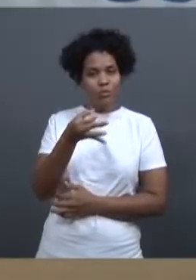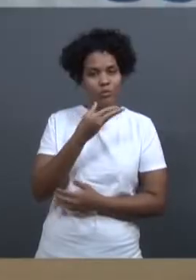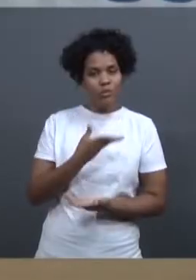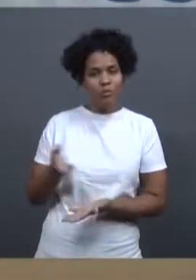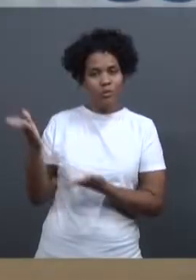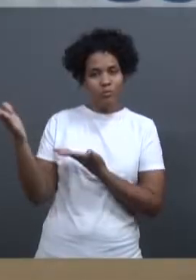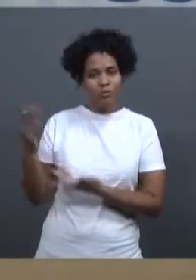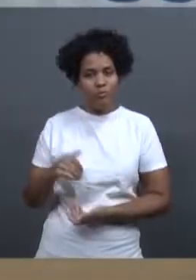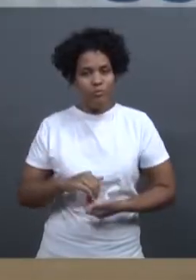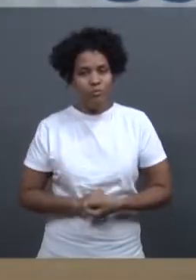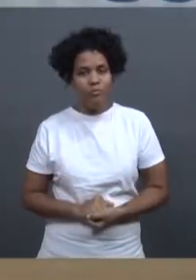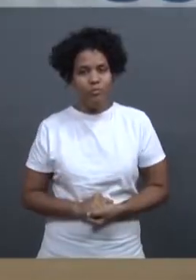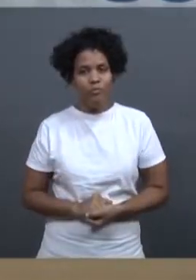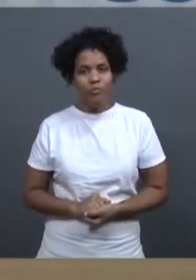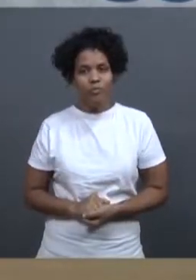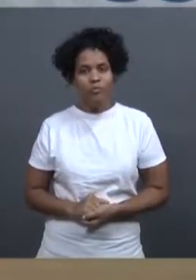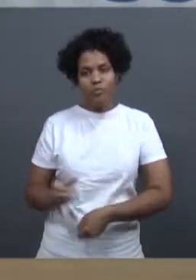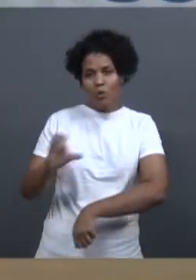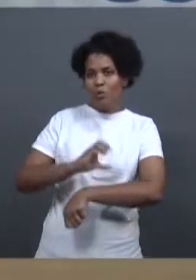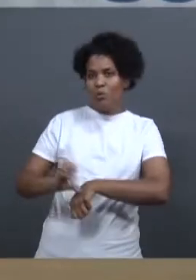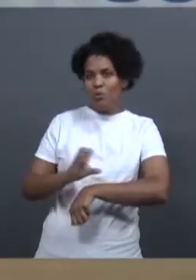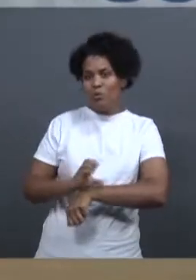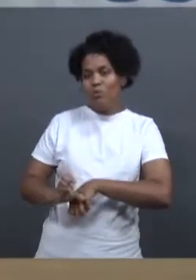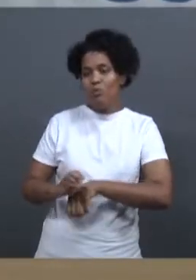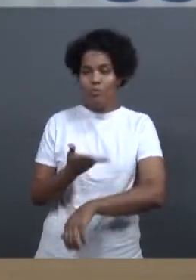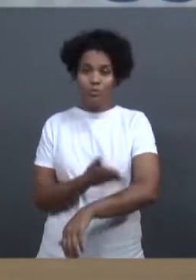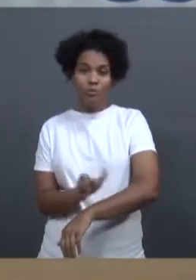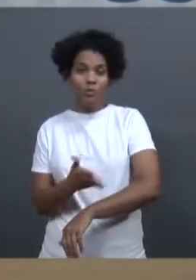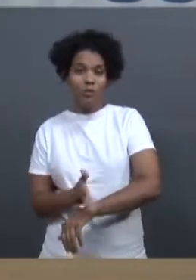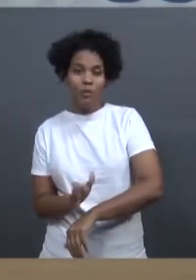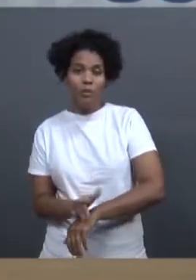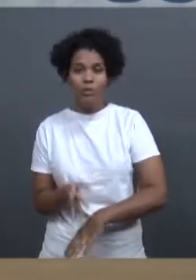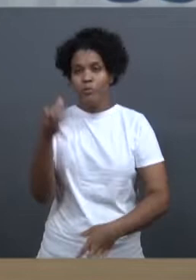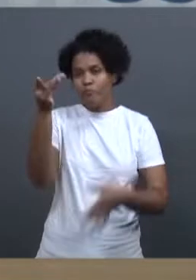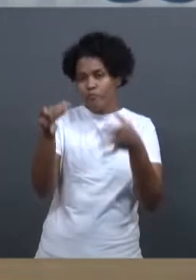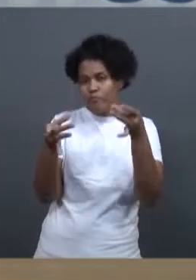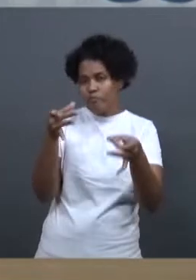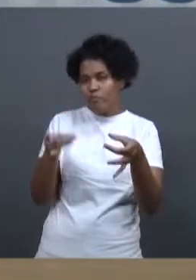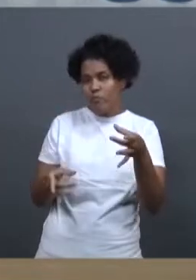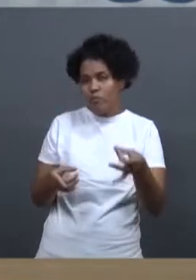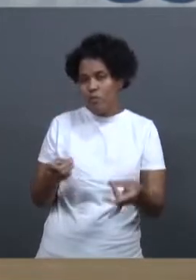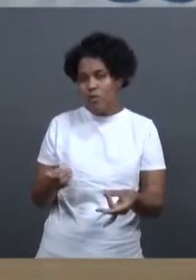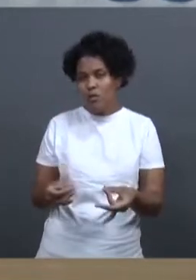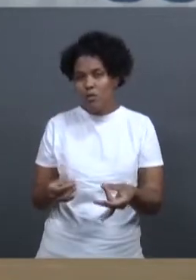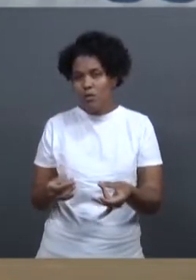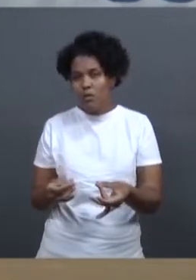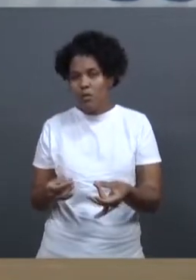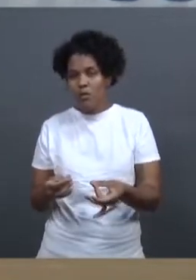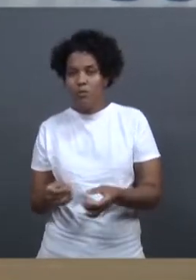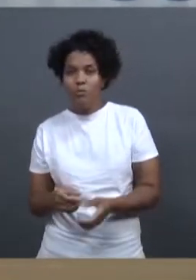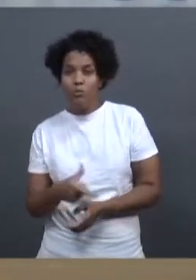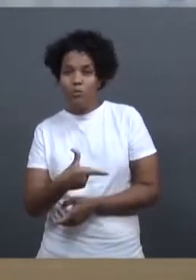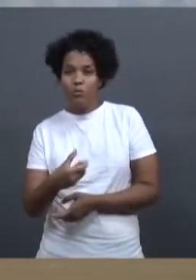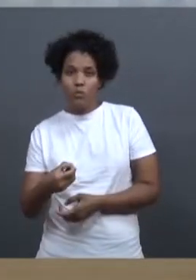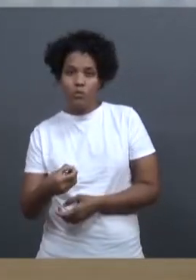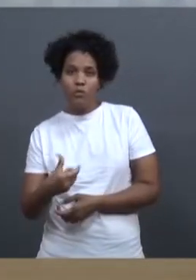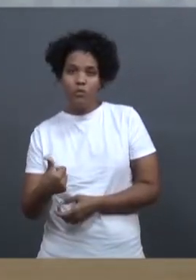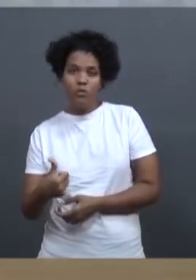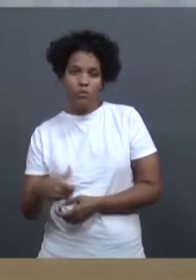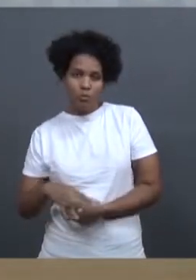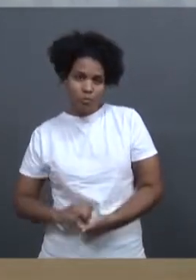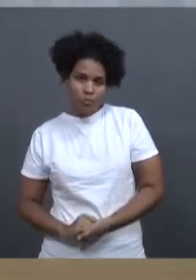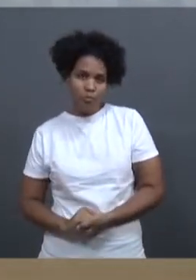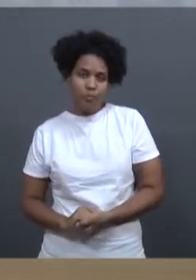O curso para capacitação e treinamento do planejamento geral de contratações para 2021 2021 e